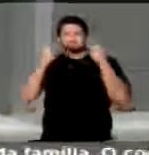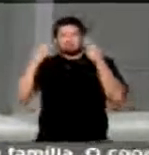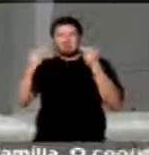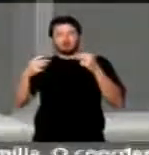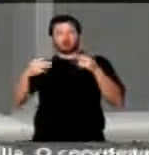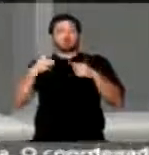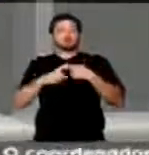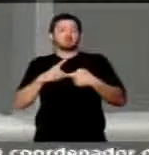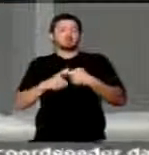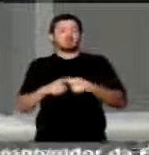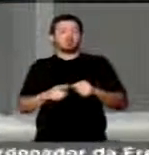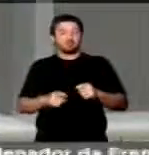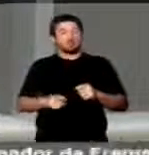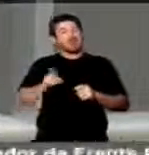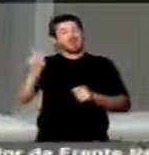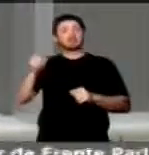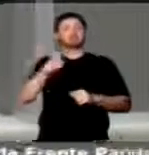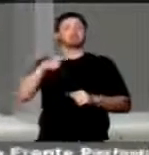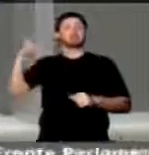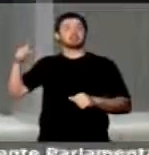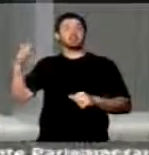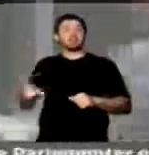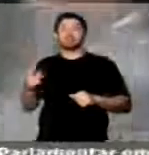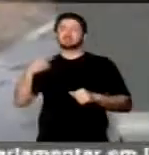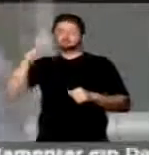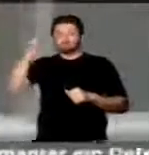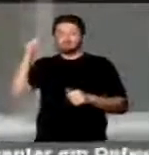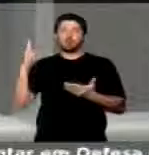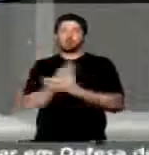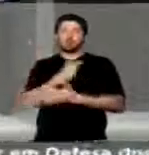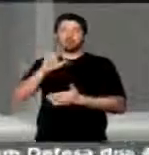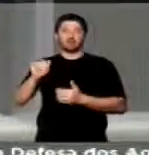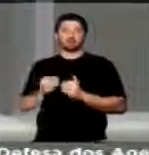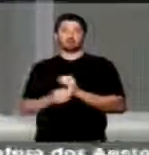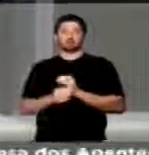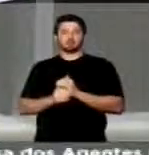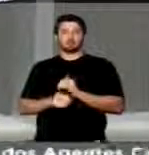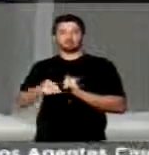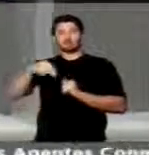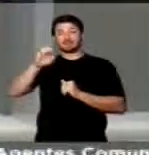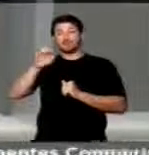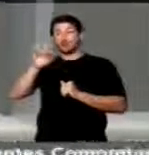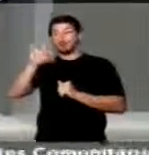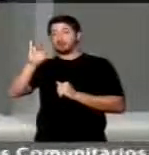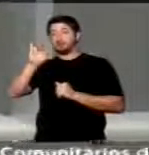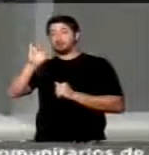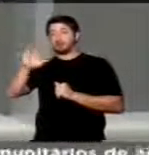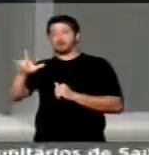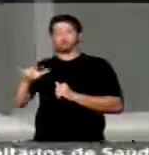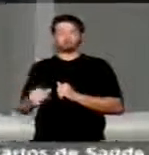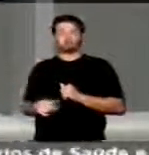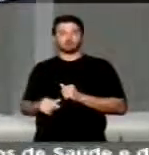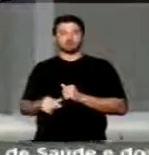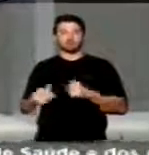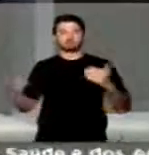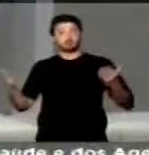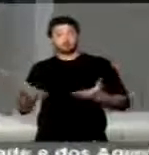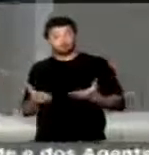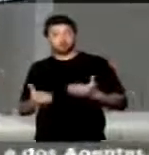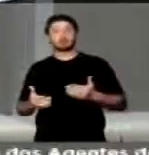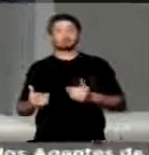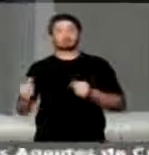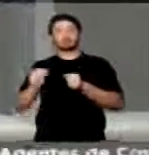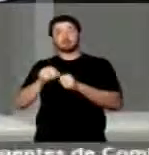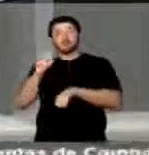isso mesmo é o eles pensam, o que já era esperado. Essa agenda neoliberal foi tramada pela elite do dinheiro. E agora está sendo